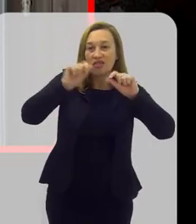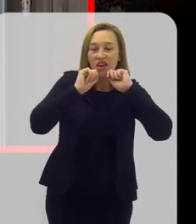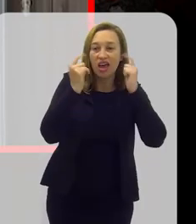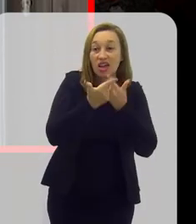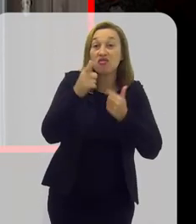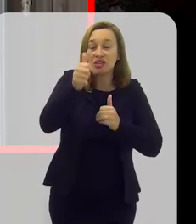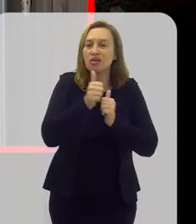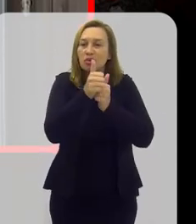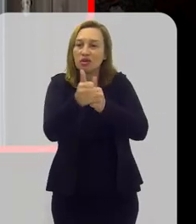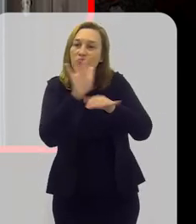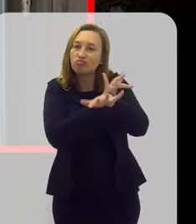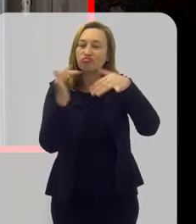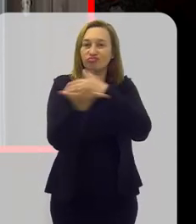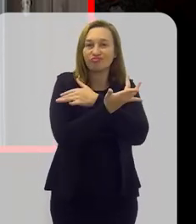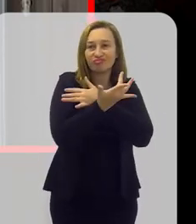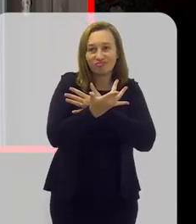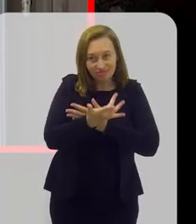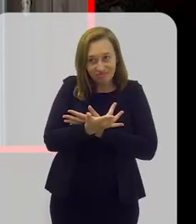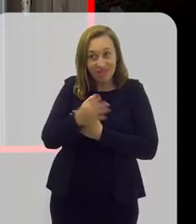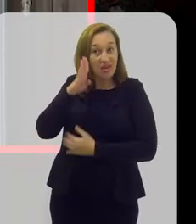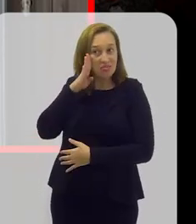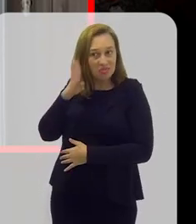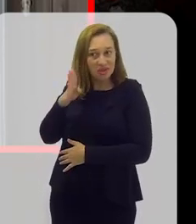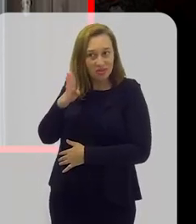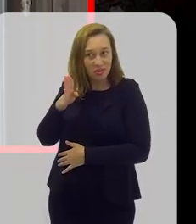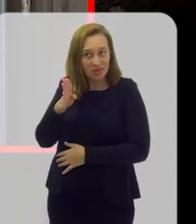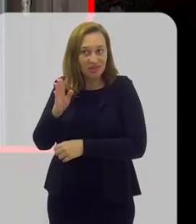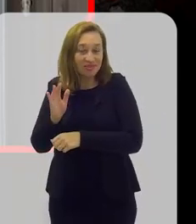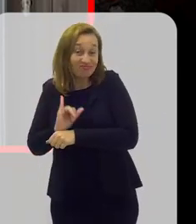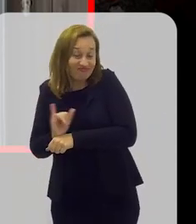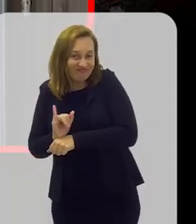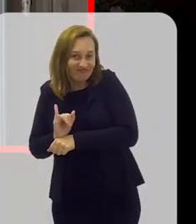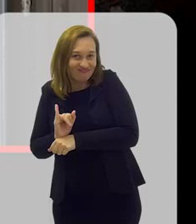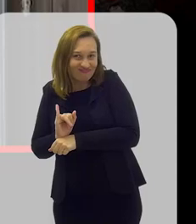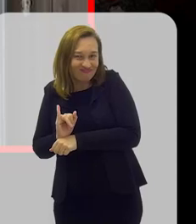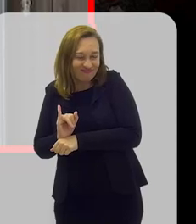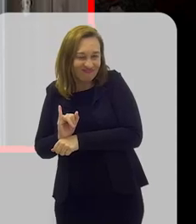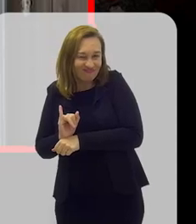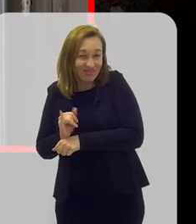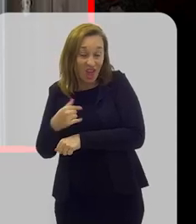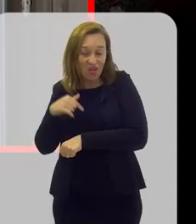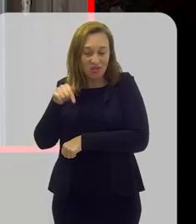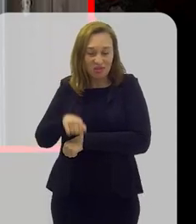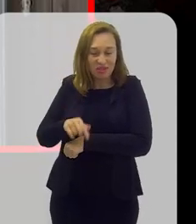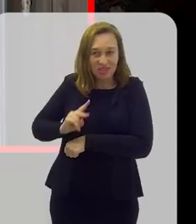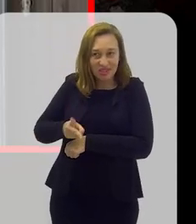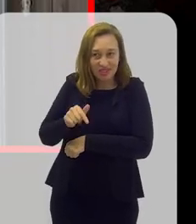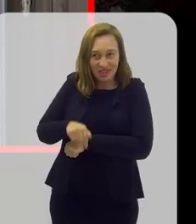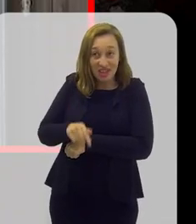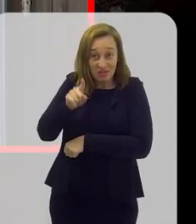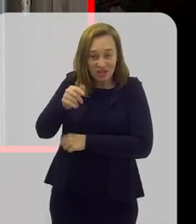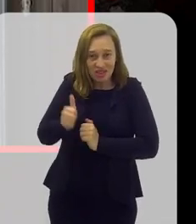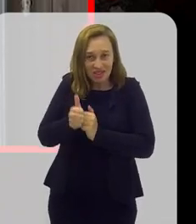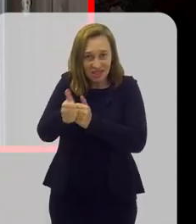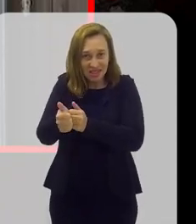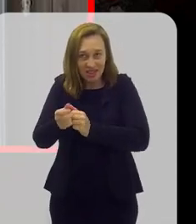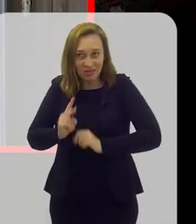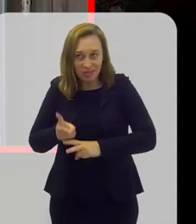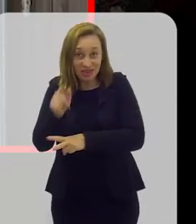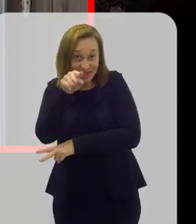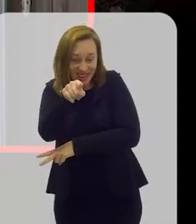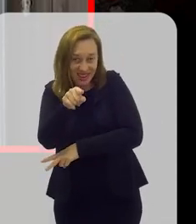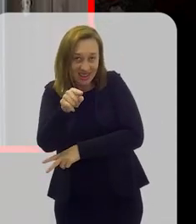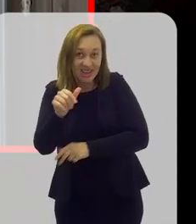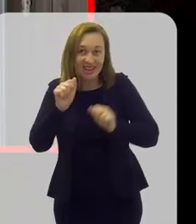você também pode nos acompanhar em todas as redes sociais, principalmente no nosso canal do YouTube. Eu vou ficando por aqui. Você segue